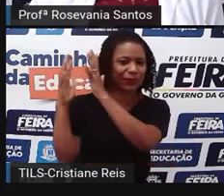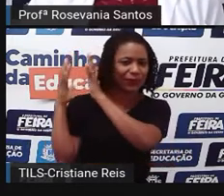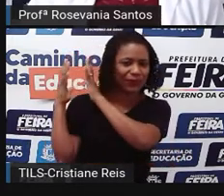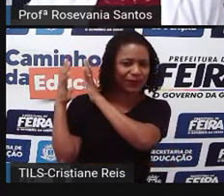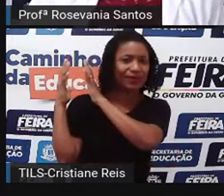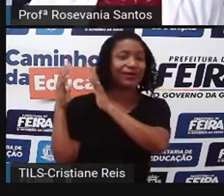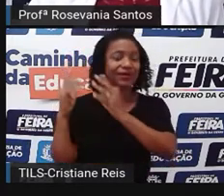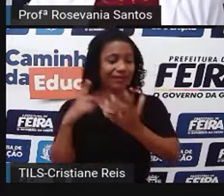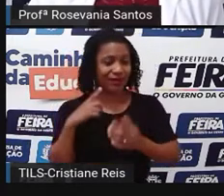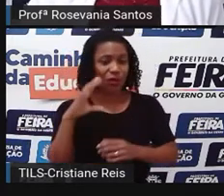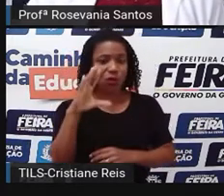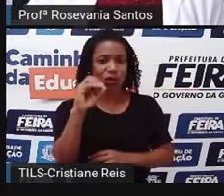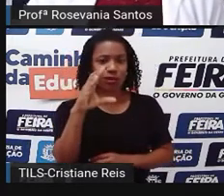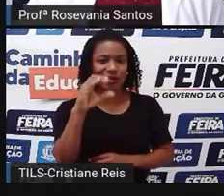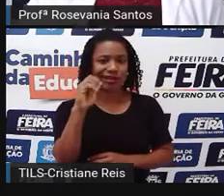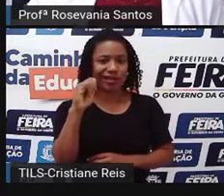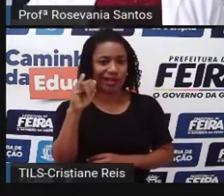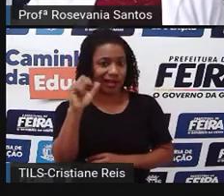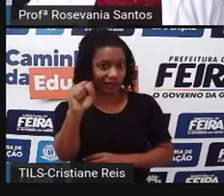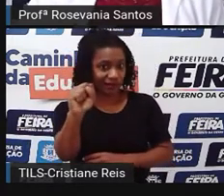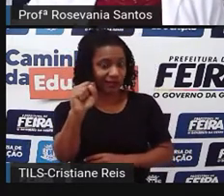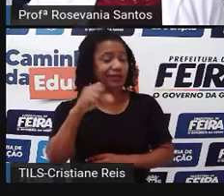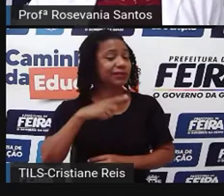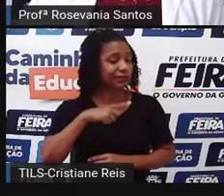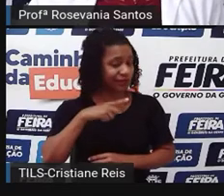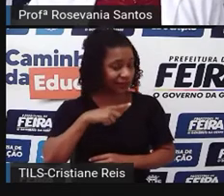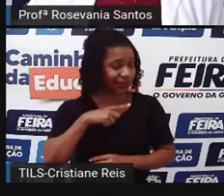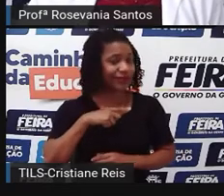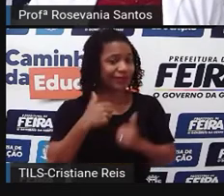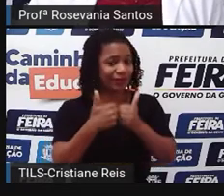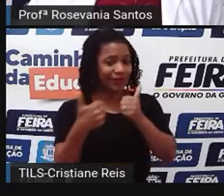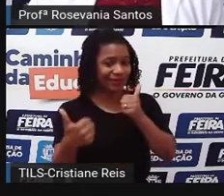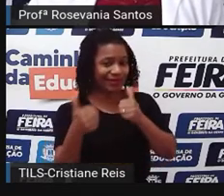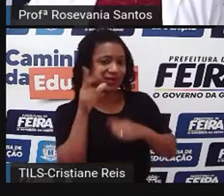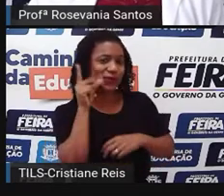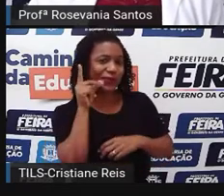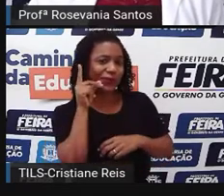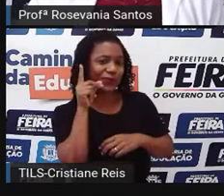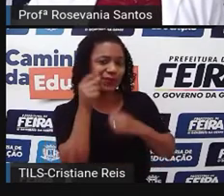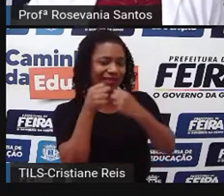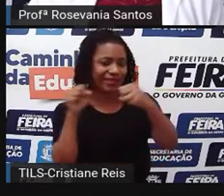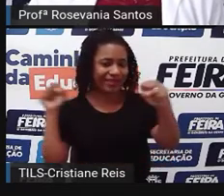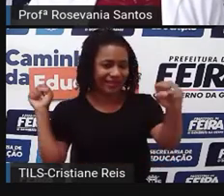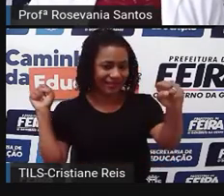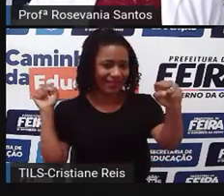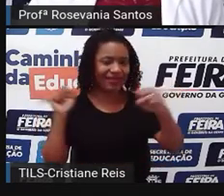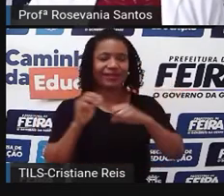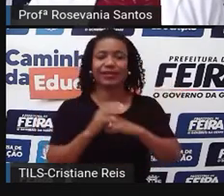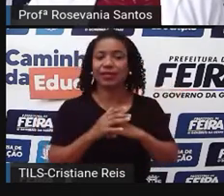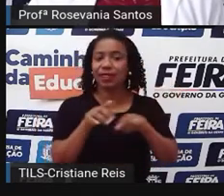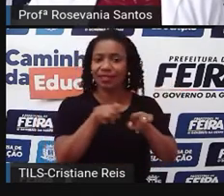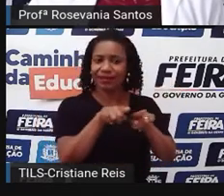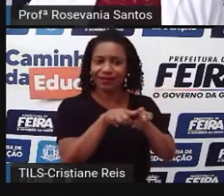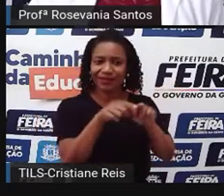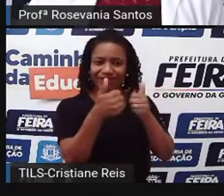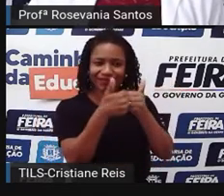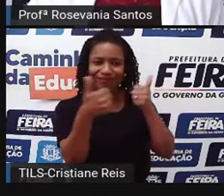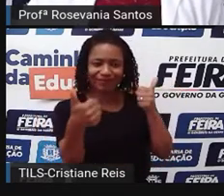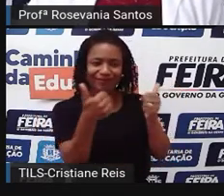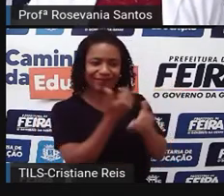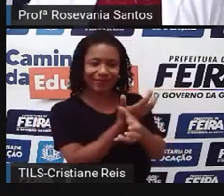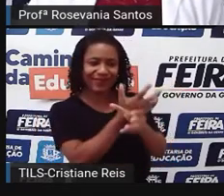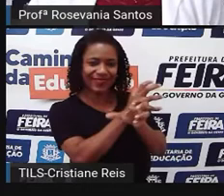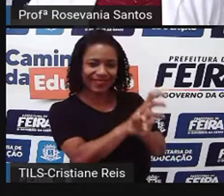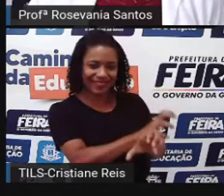um pedacinho aqui do Ceará. Nós temos a parte do sertão aqui, a área da Caatinga, que pega aqui.